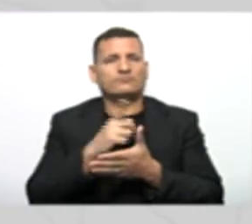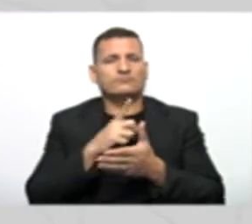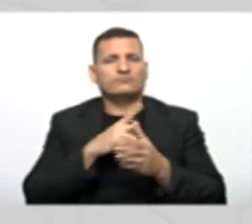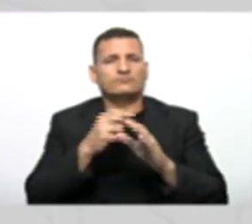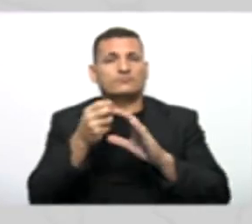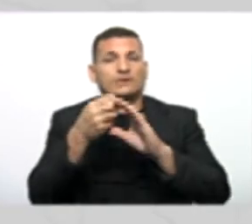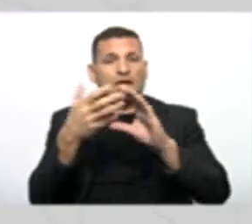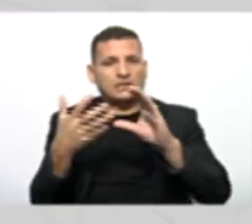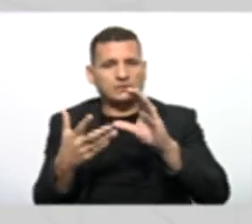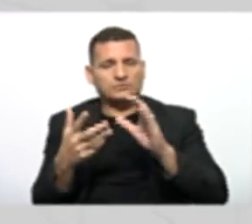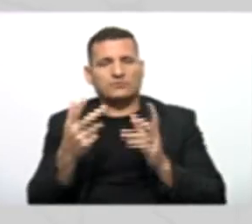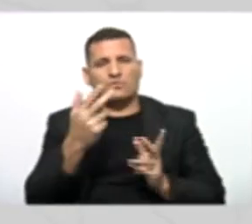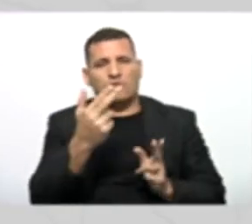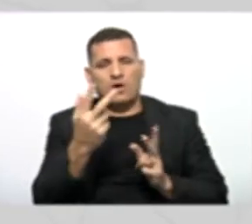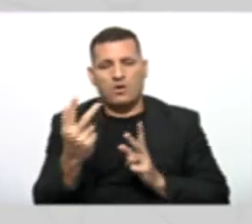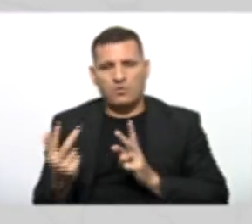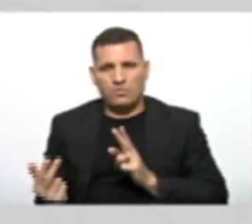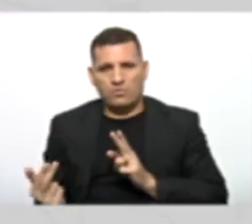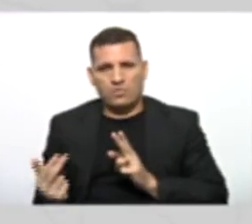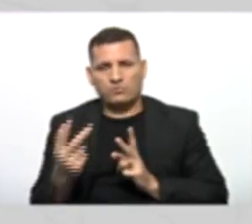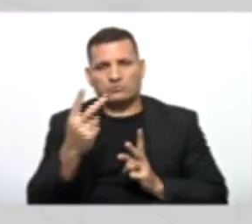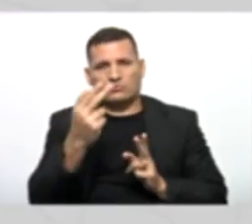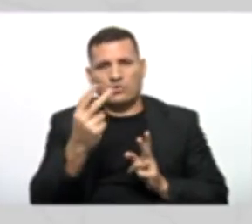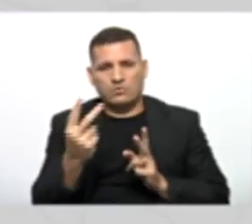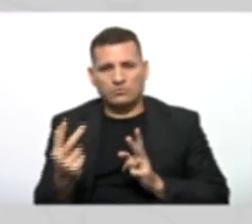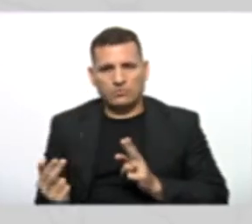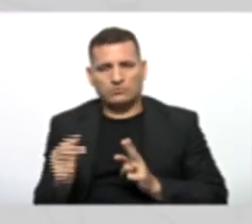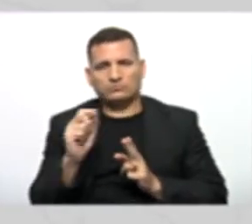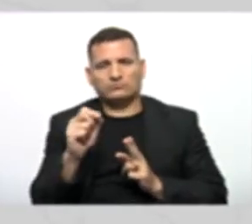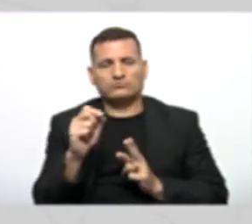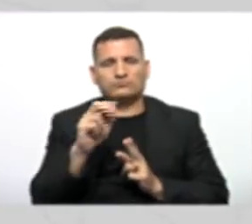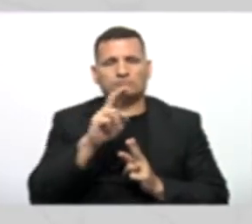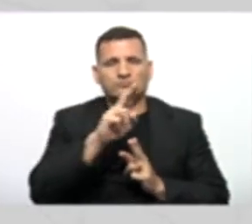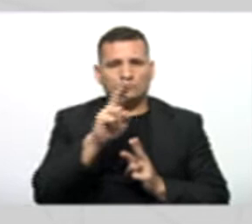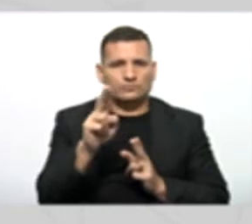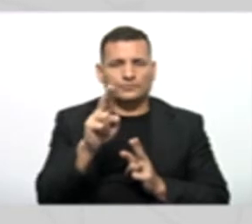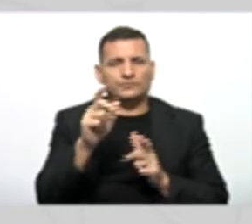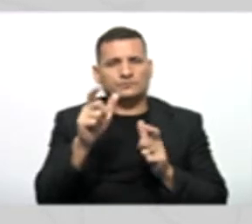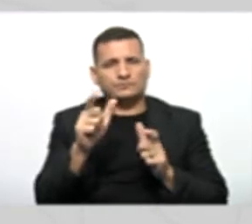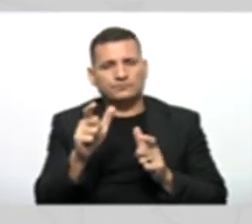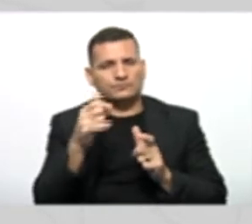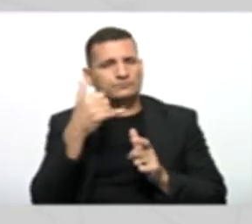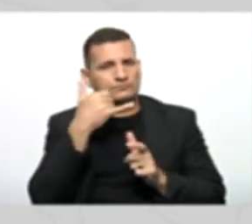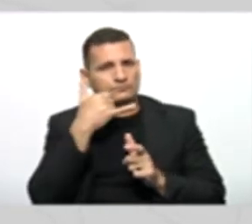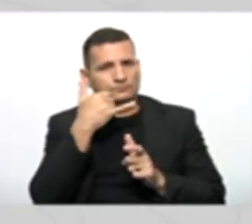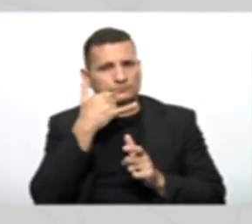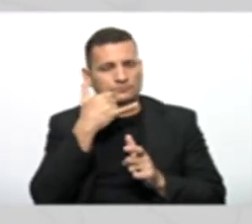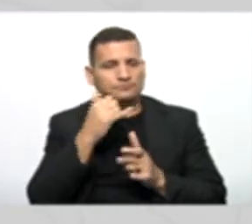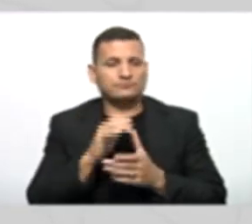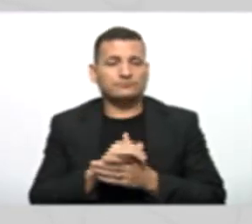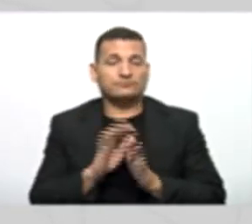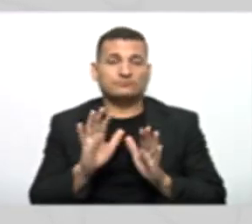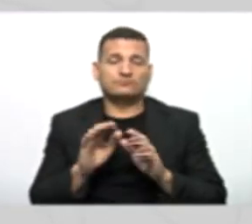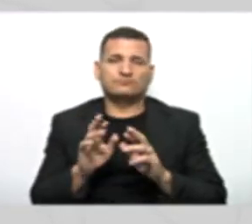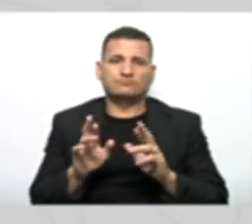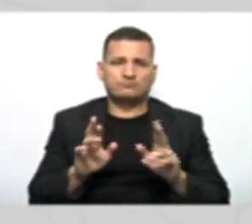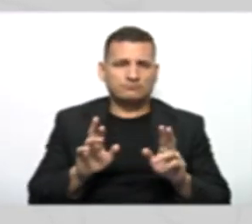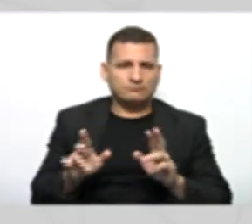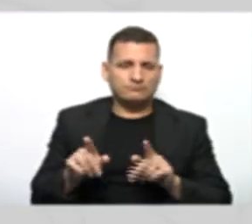características em comum, que nesse caso é nome, endereço e telefone, mas também possuem suas particularidades, que no caso da pessoa física,